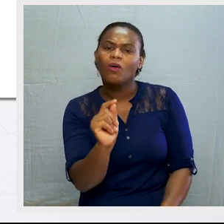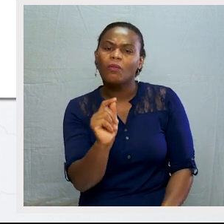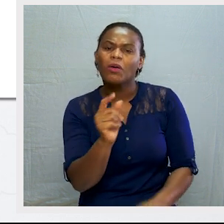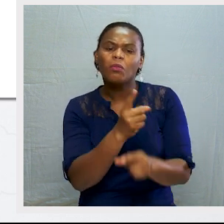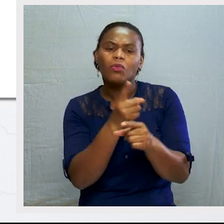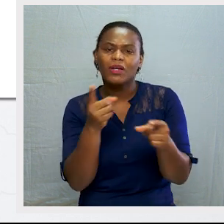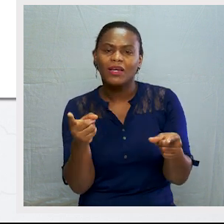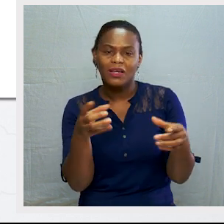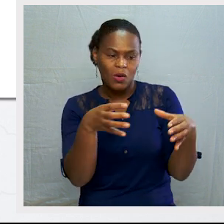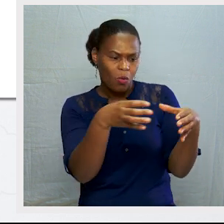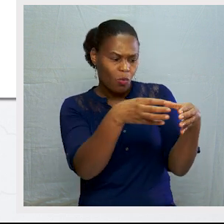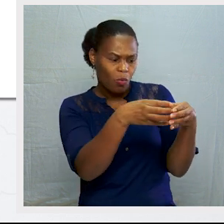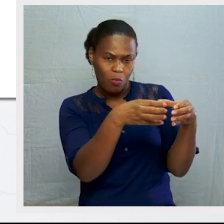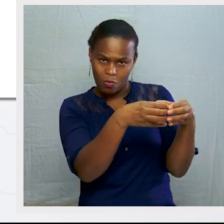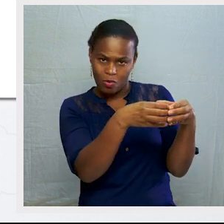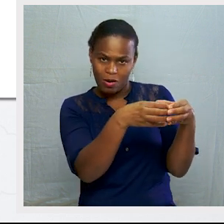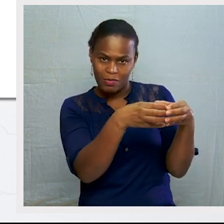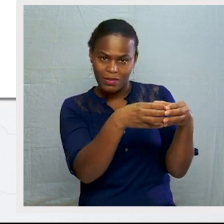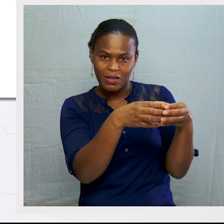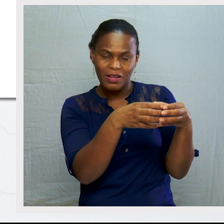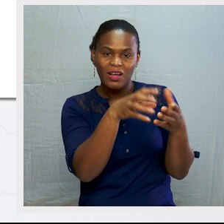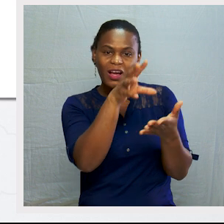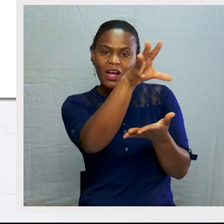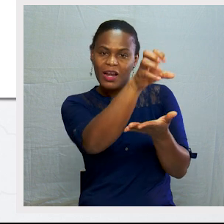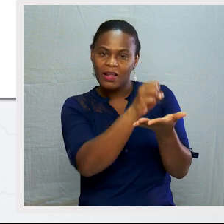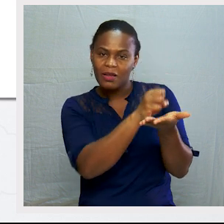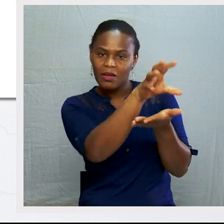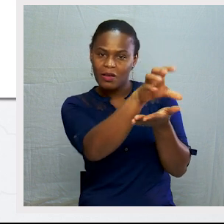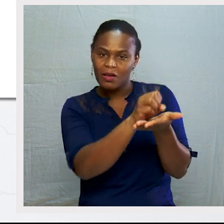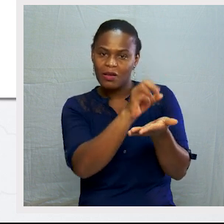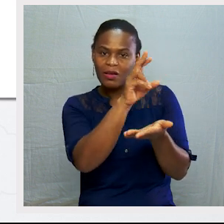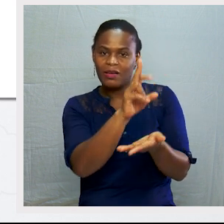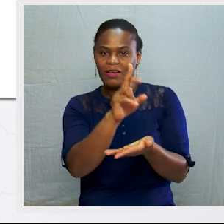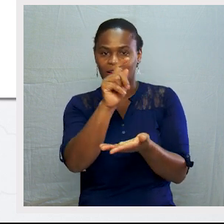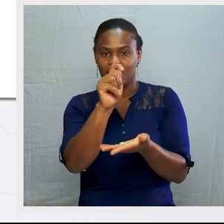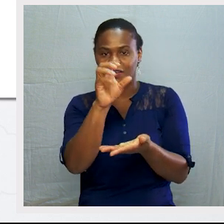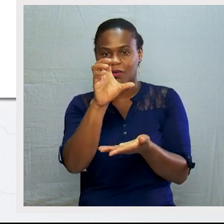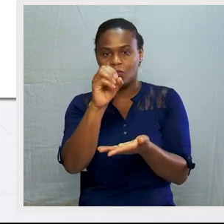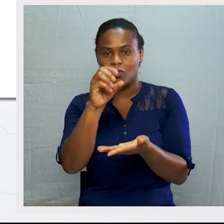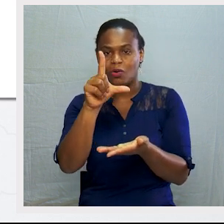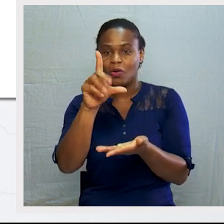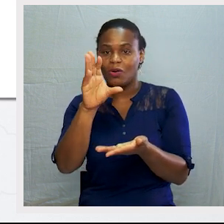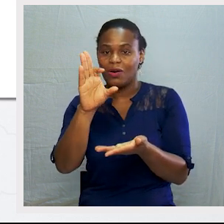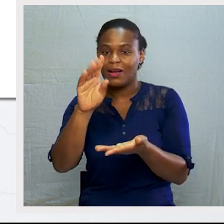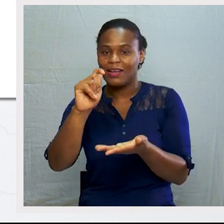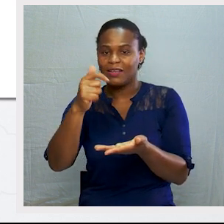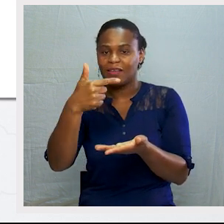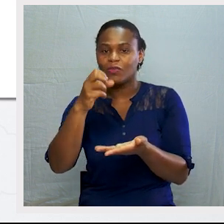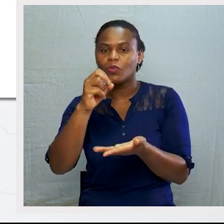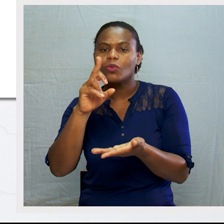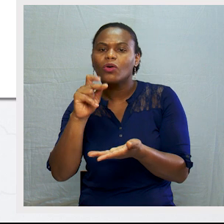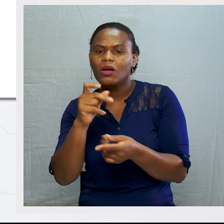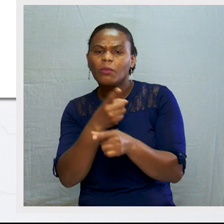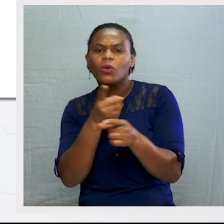de comunidade recoletora? Quem sabe? Tentem